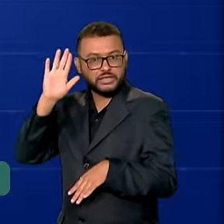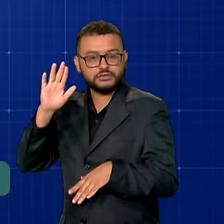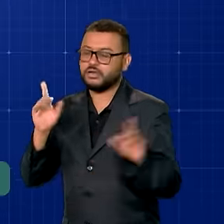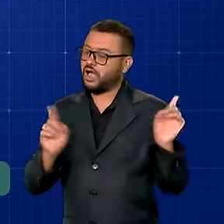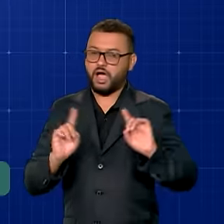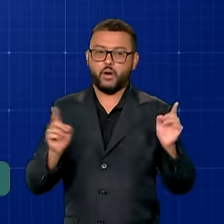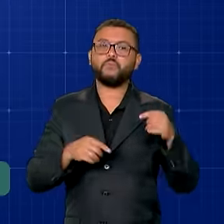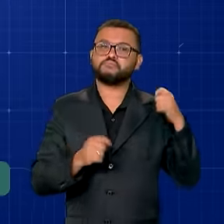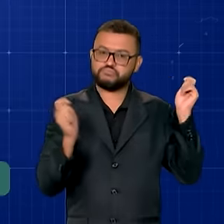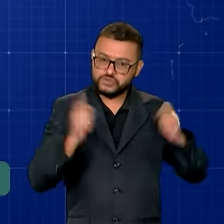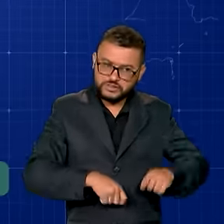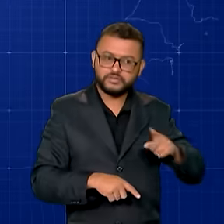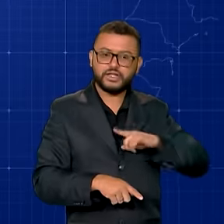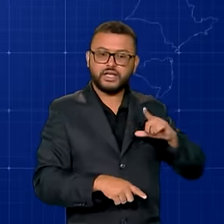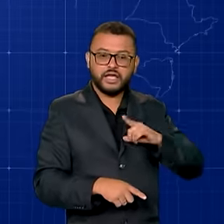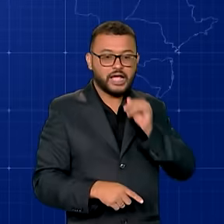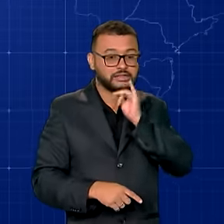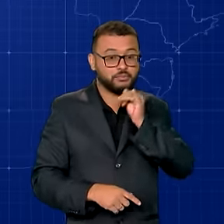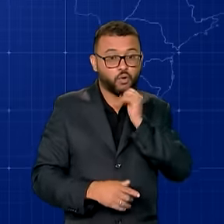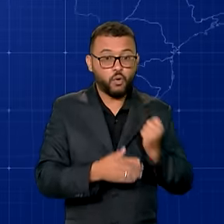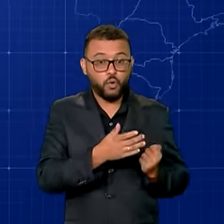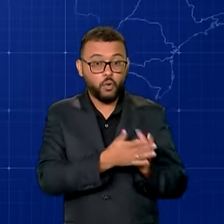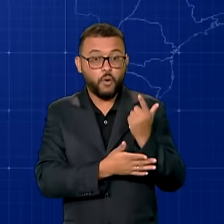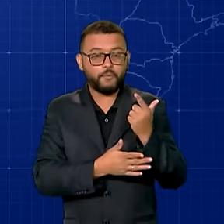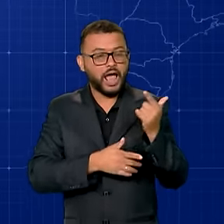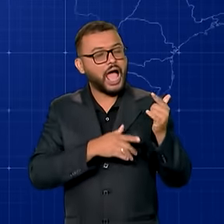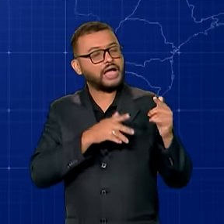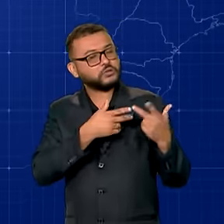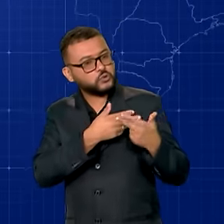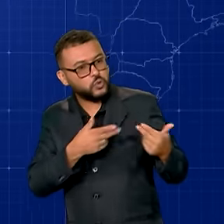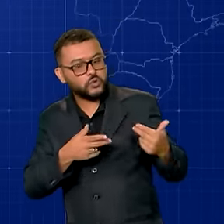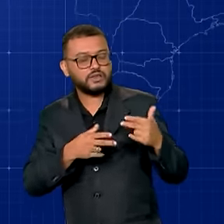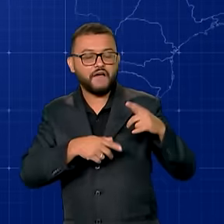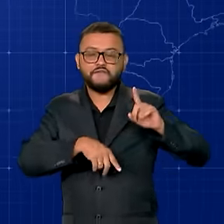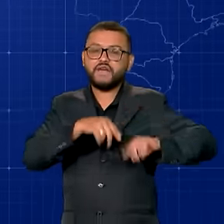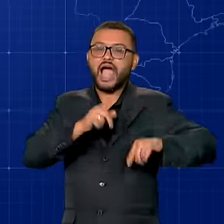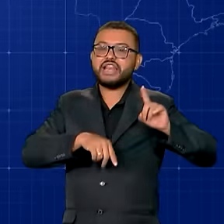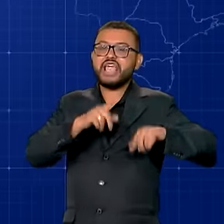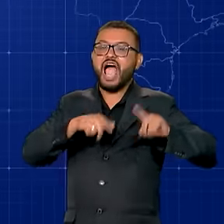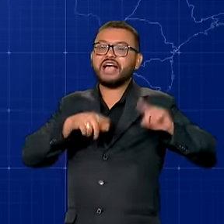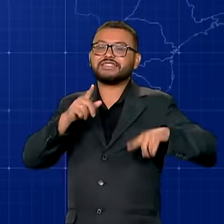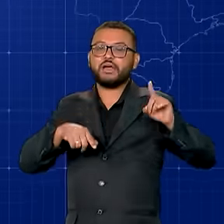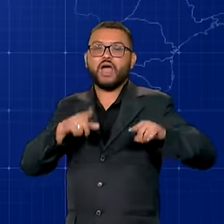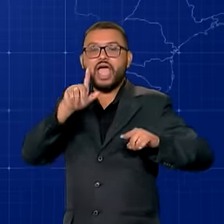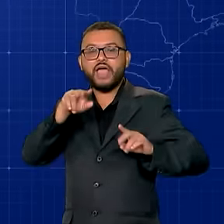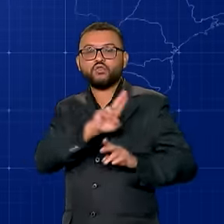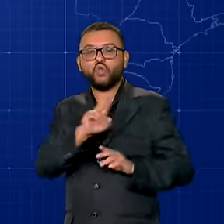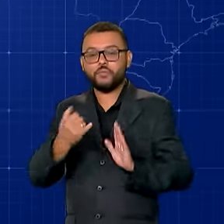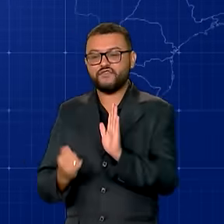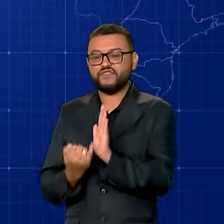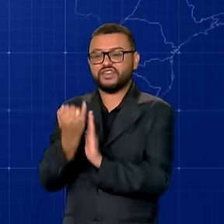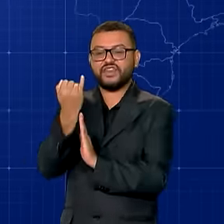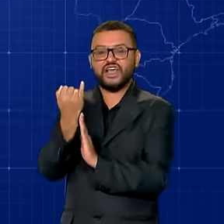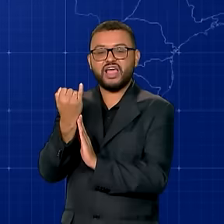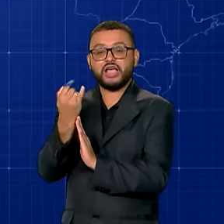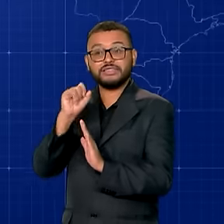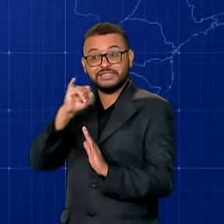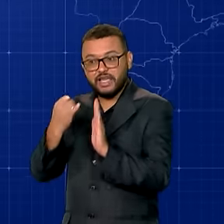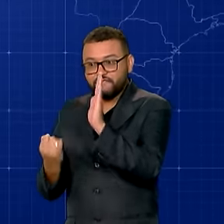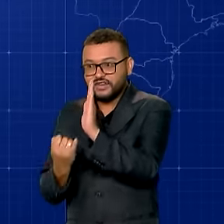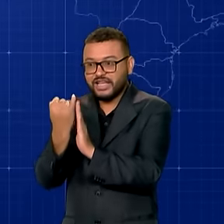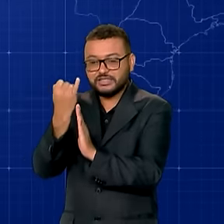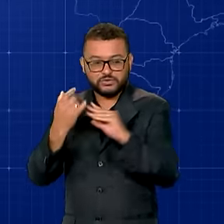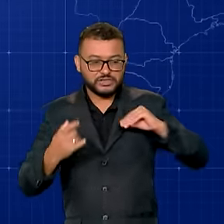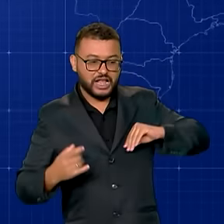Todo ano, os preços de produtos e serviços variam. Isso a gente chama de inflação. Se a inflação sobe e o